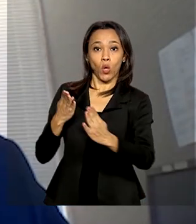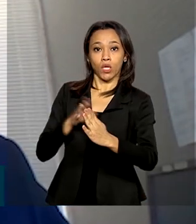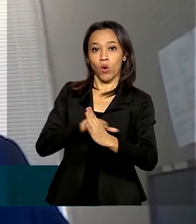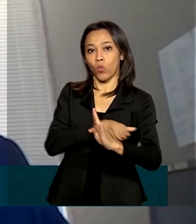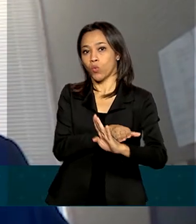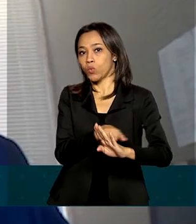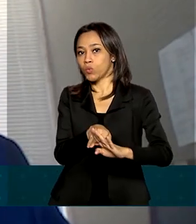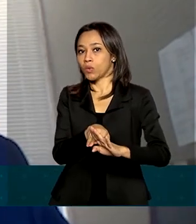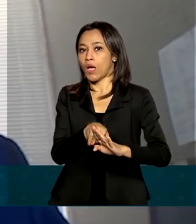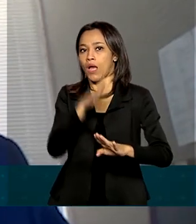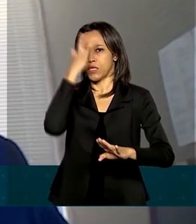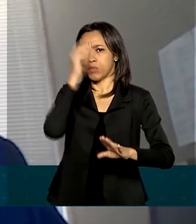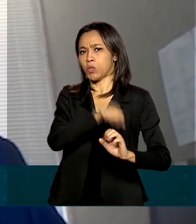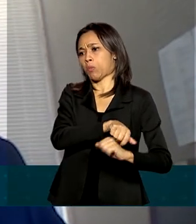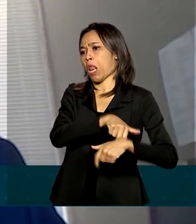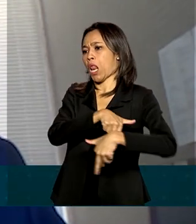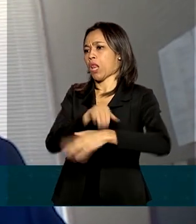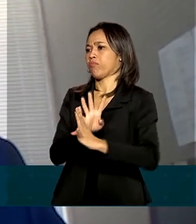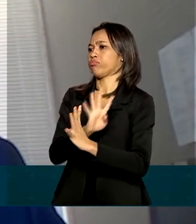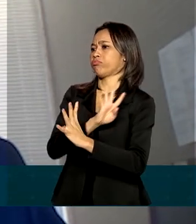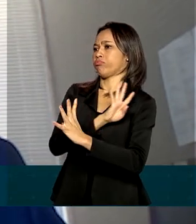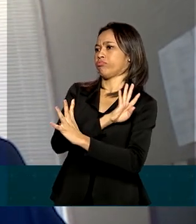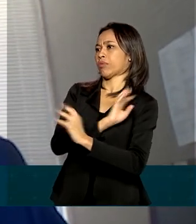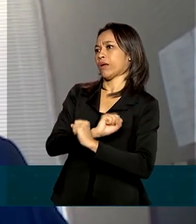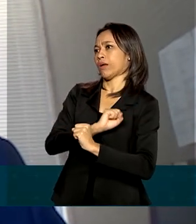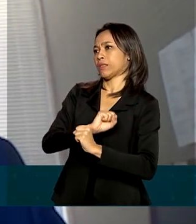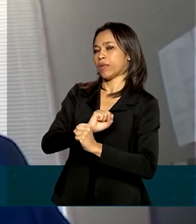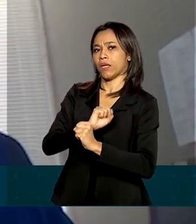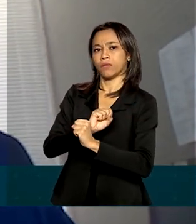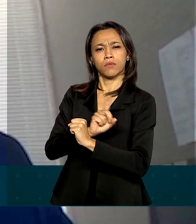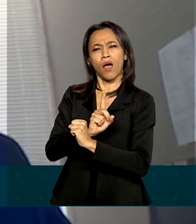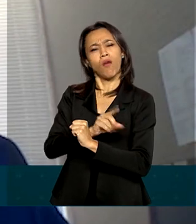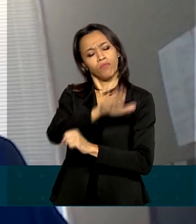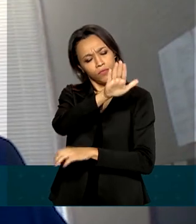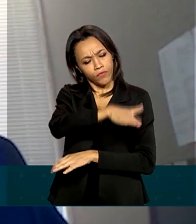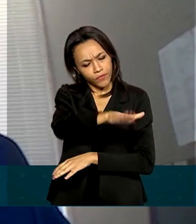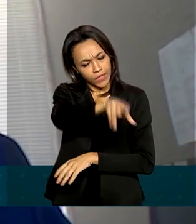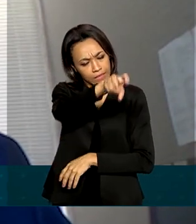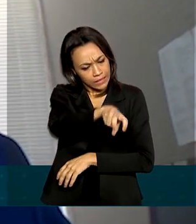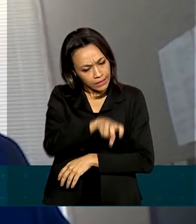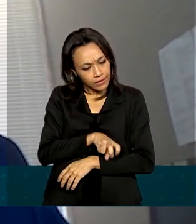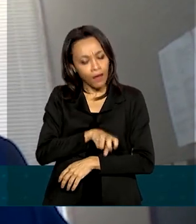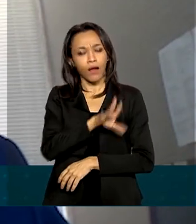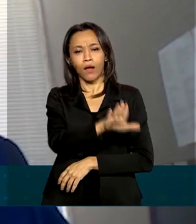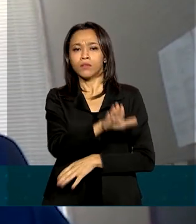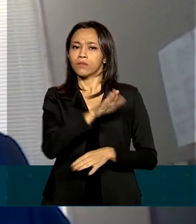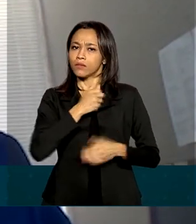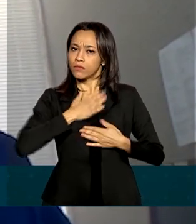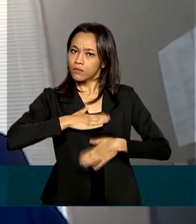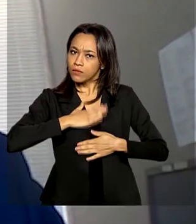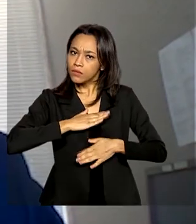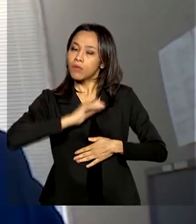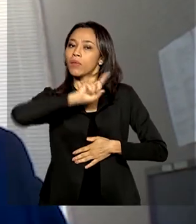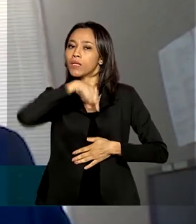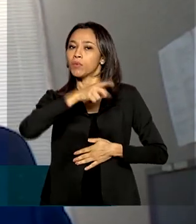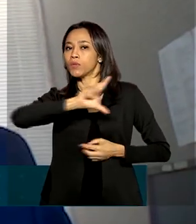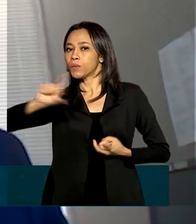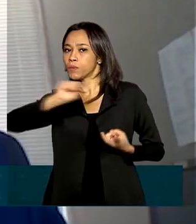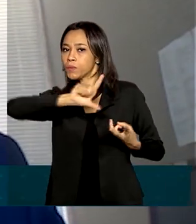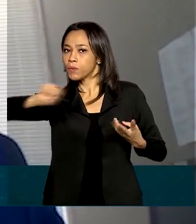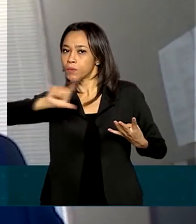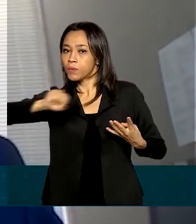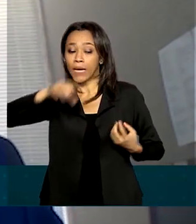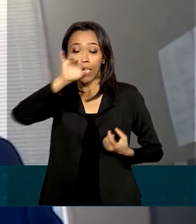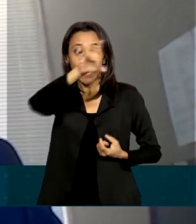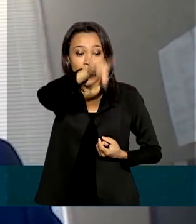E levantem no corredor e fiquem aguardando a porta da aeronave abrir. Fiquem sentados, aguardando na sua fileira, que o desembarque vai ser feito por